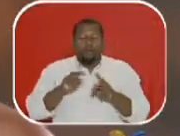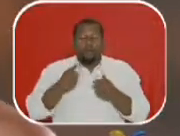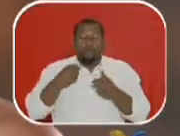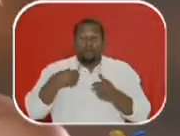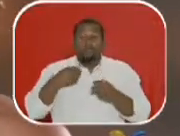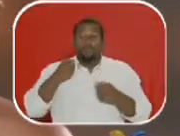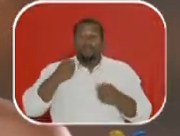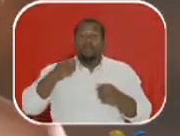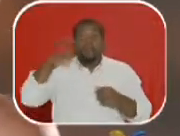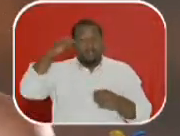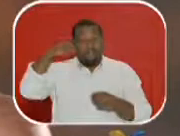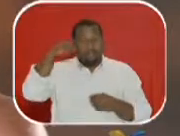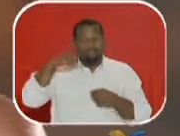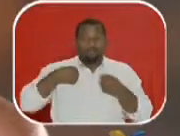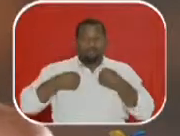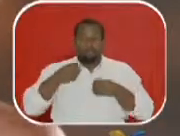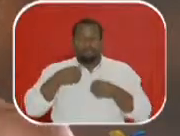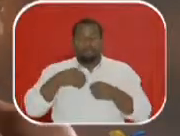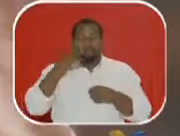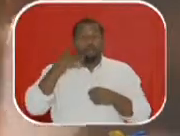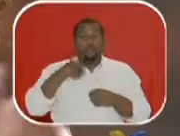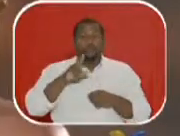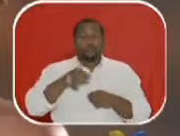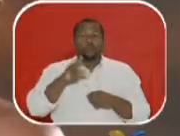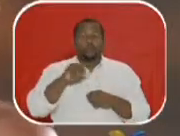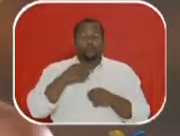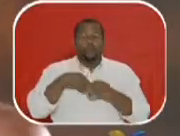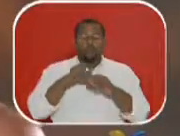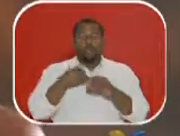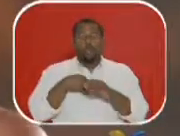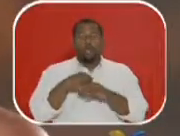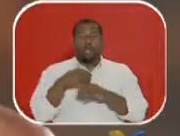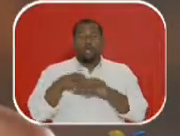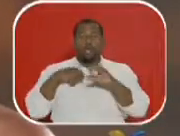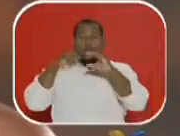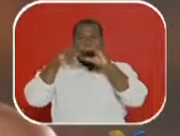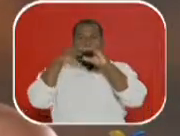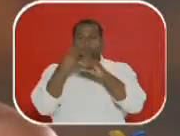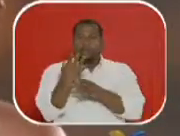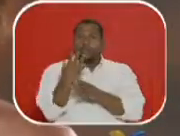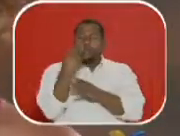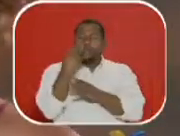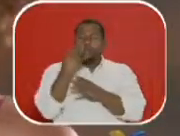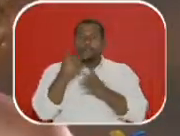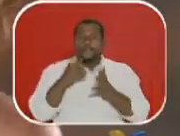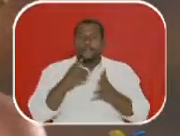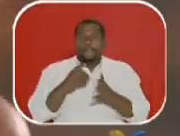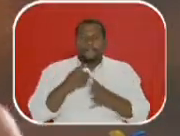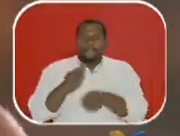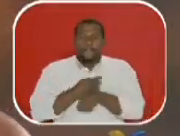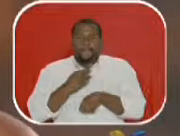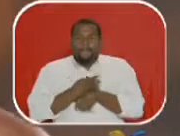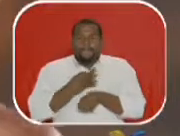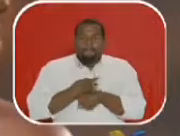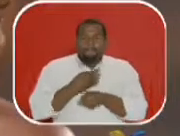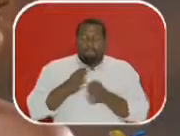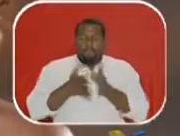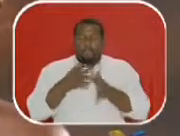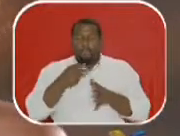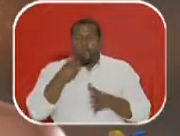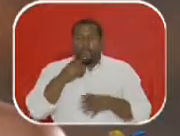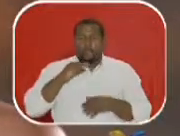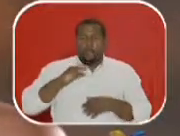acostumados a trabalhar com a mediação da câmera, né? controlar os seus gestos,